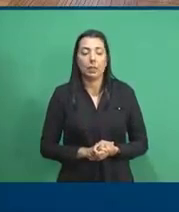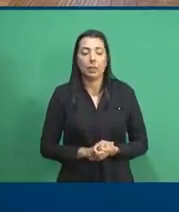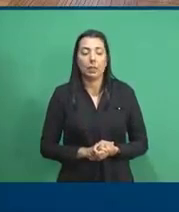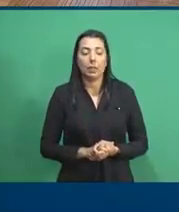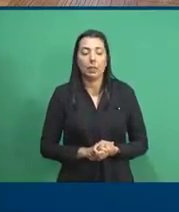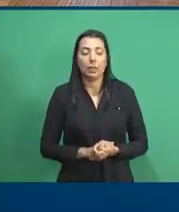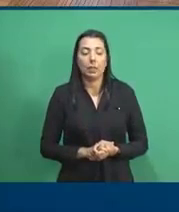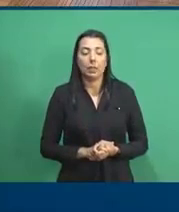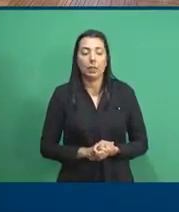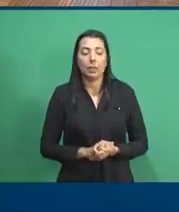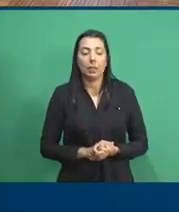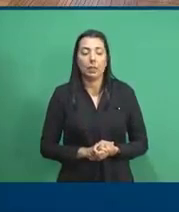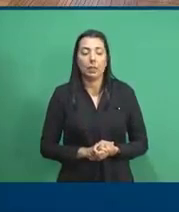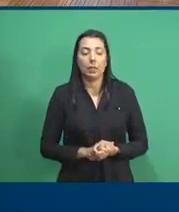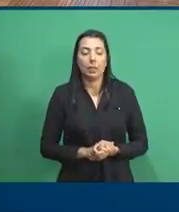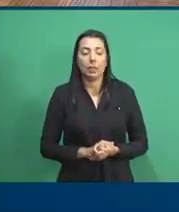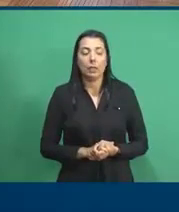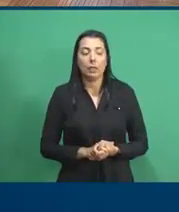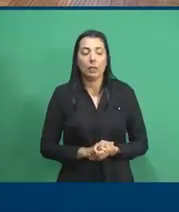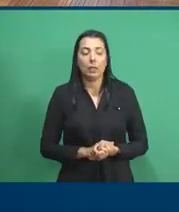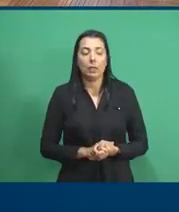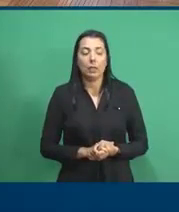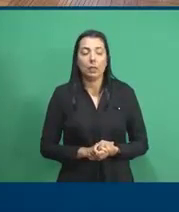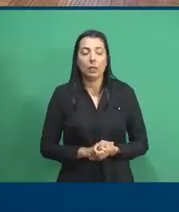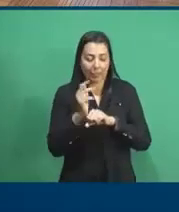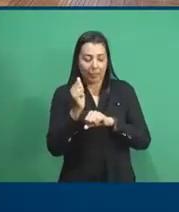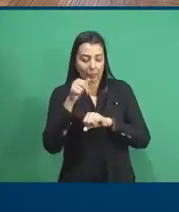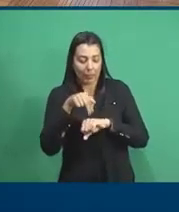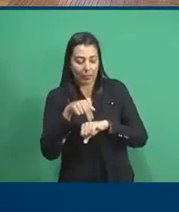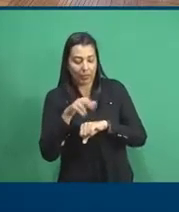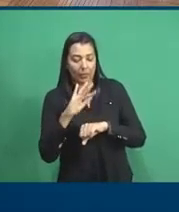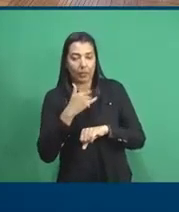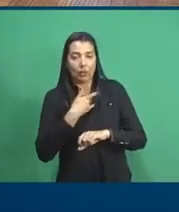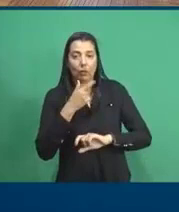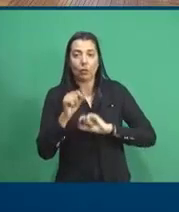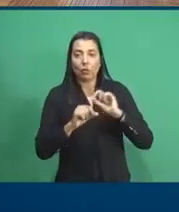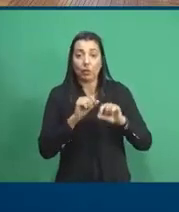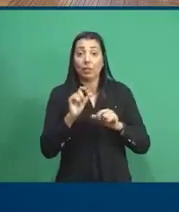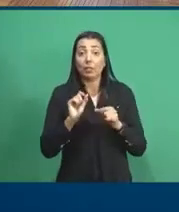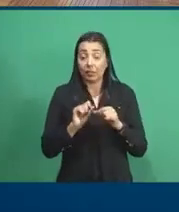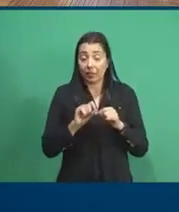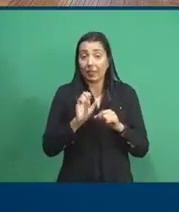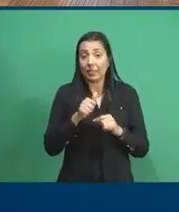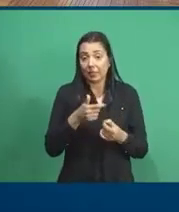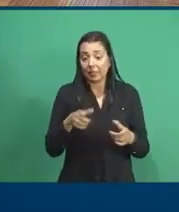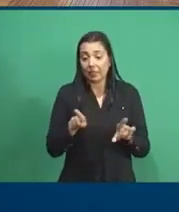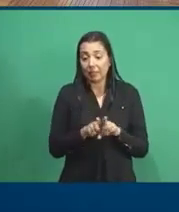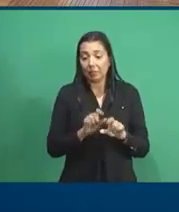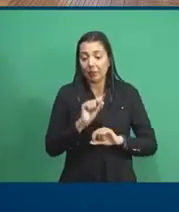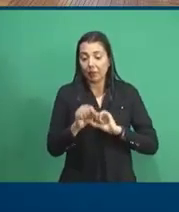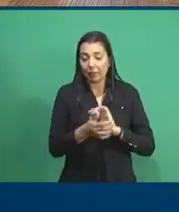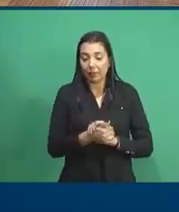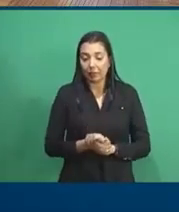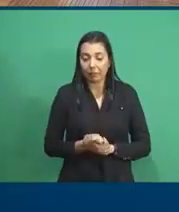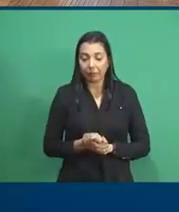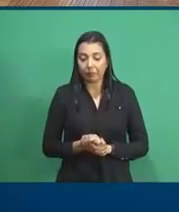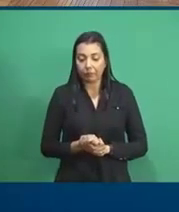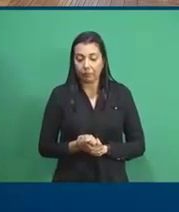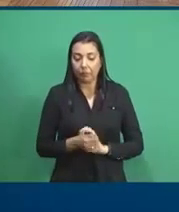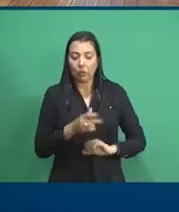70 anos de IMPA, e a gente fez, inclusive, um